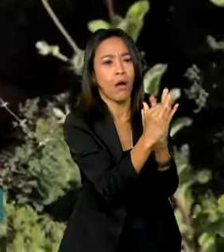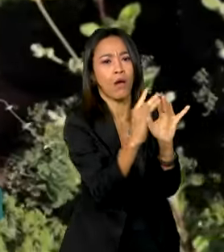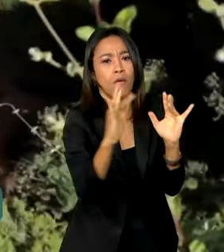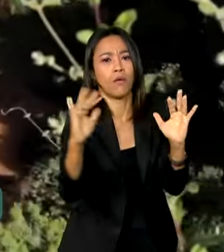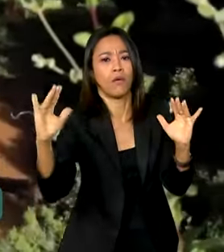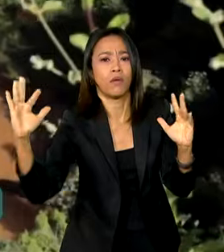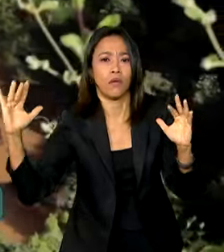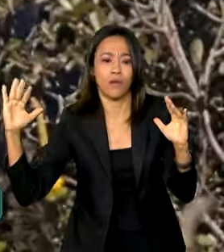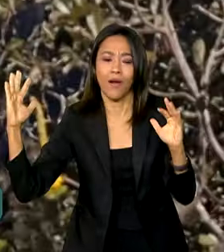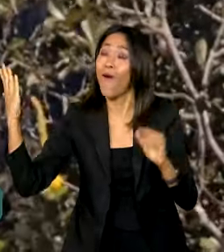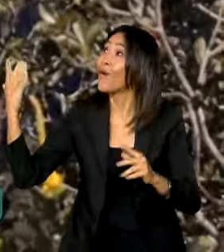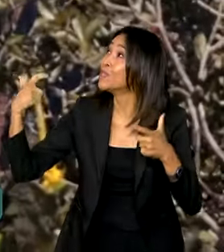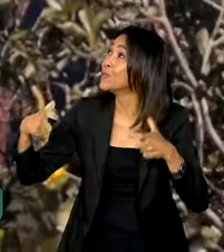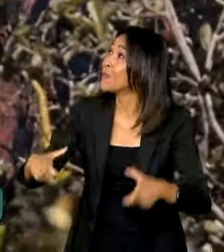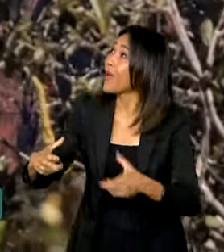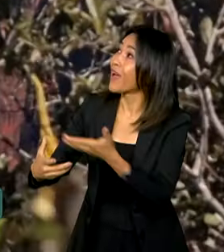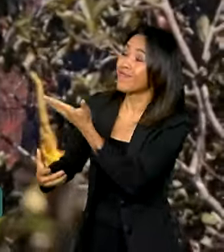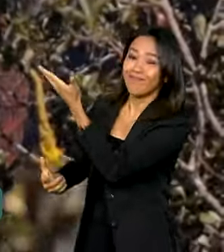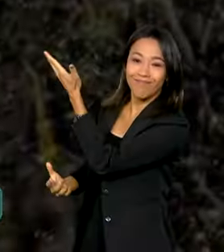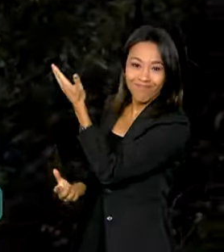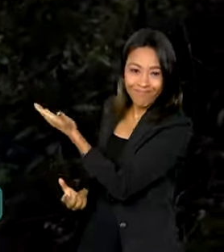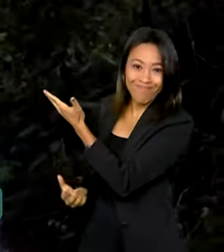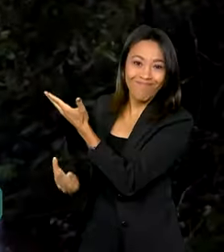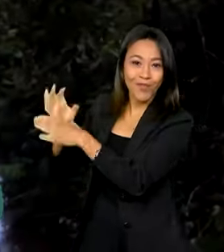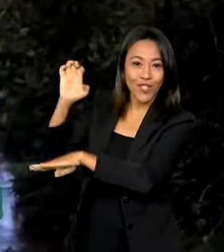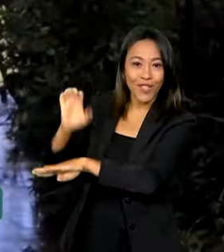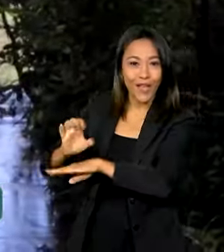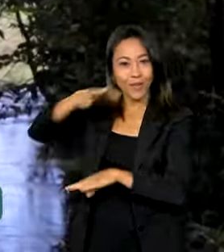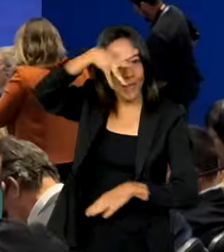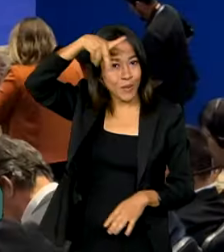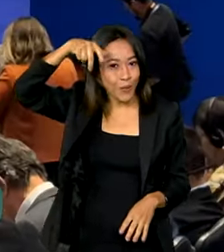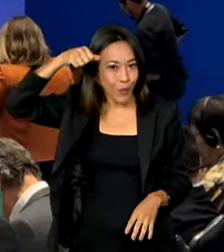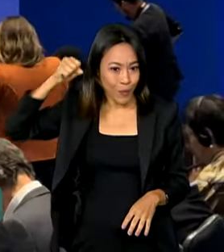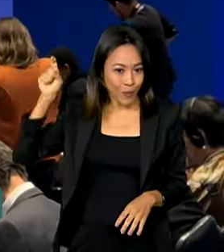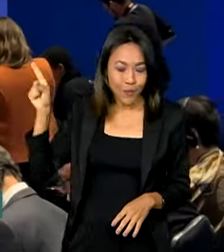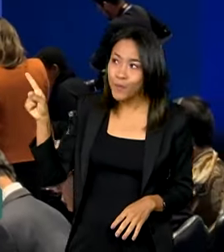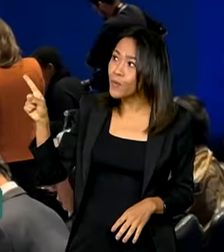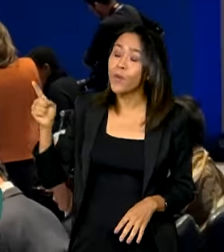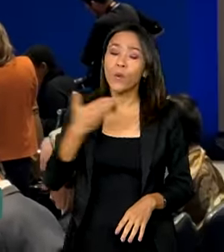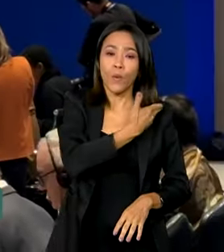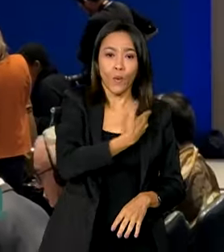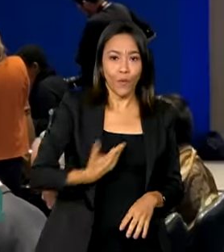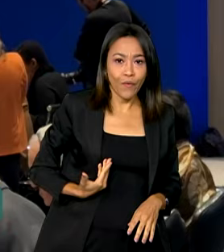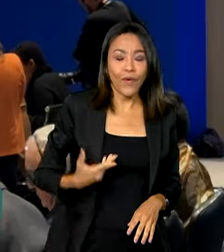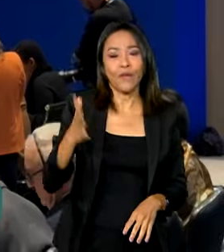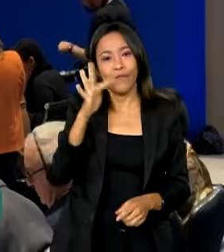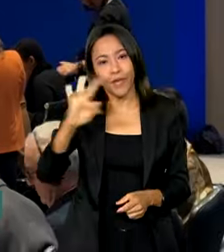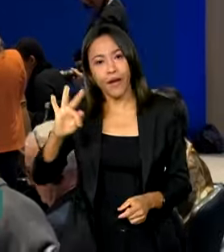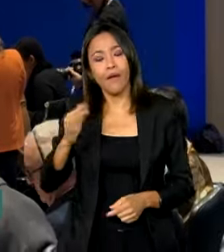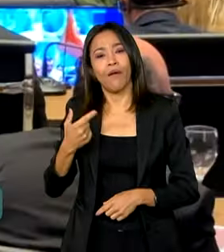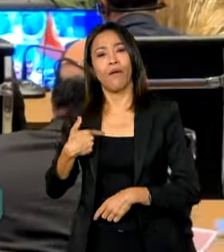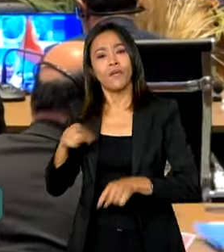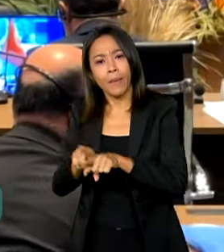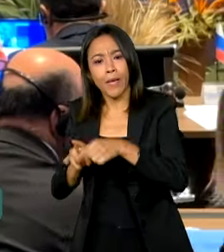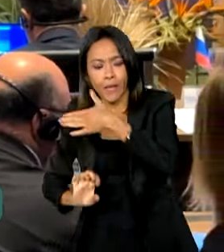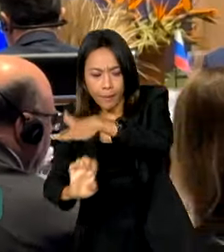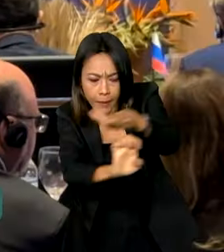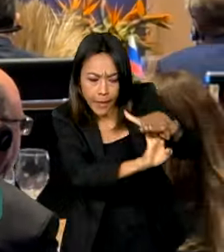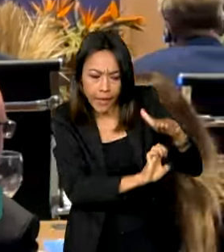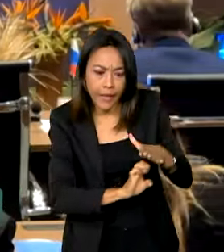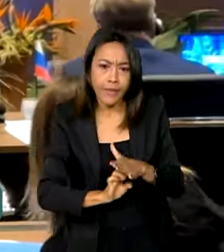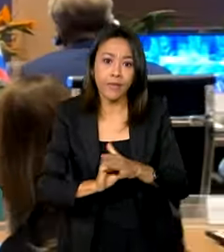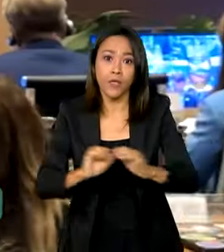Guimarães, um santuário ecológico localizado no estado do Mato Grosso, que o governo federal e empresários estão recebendo mais de